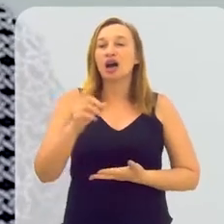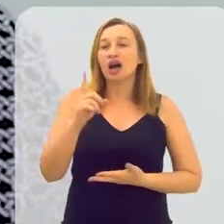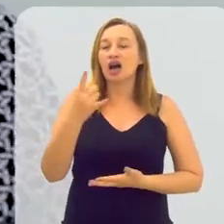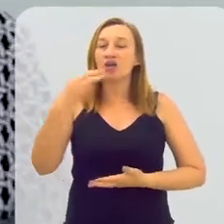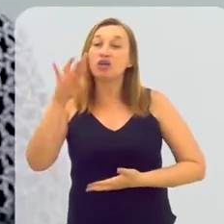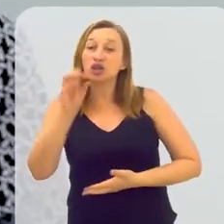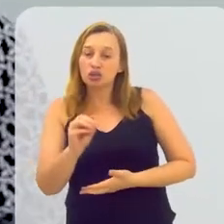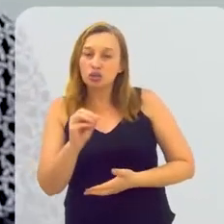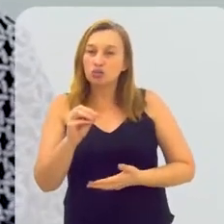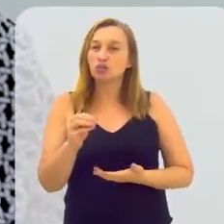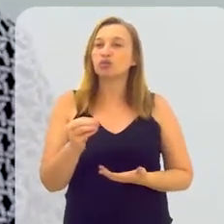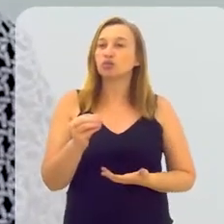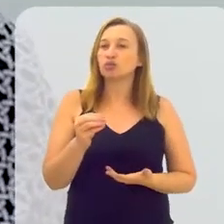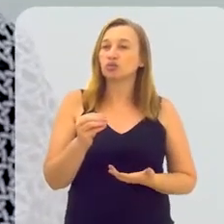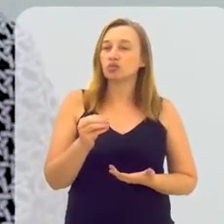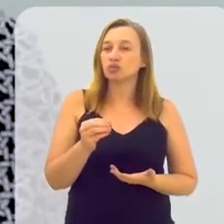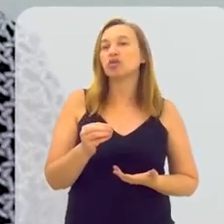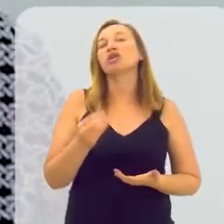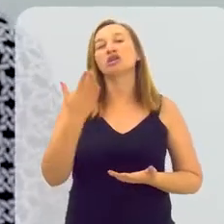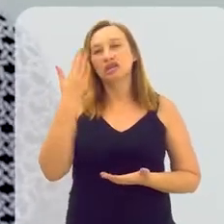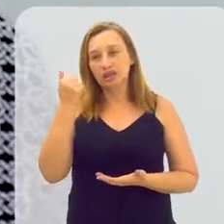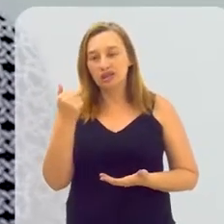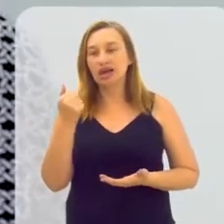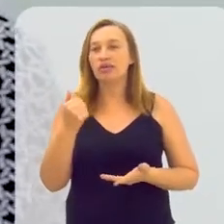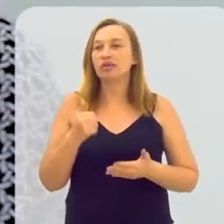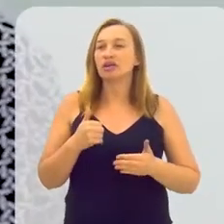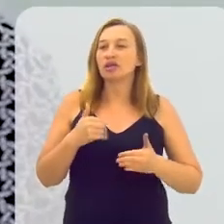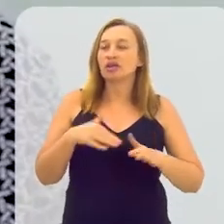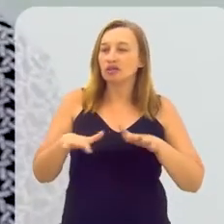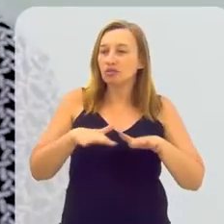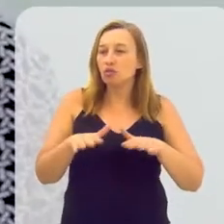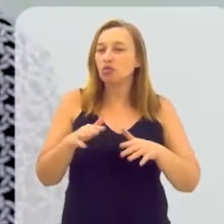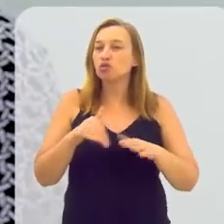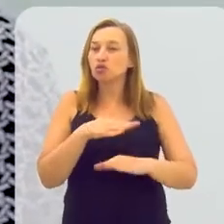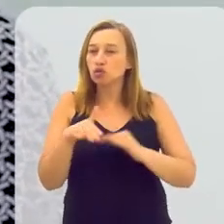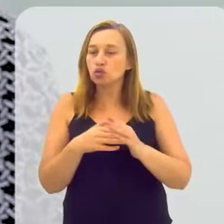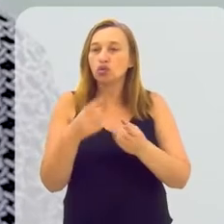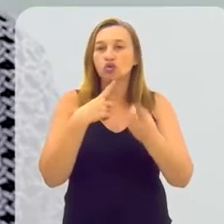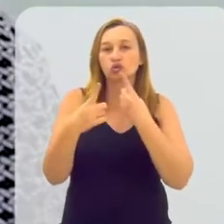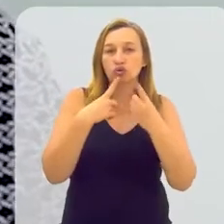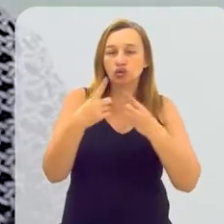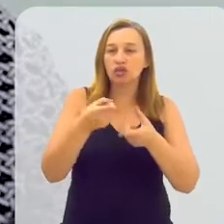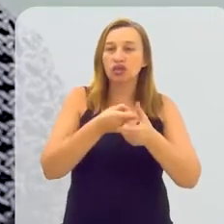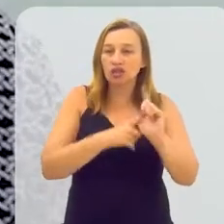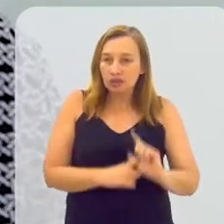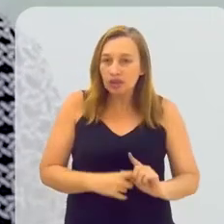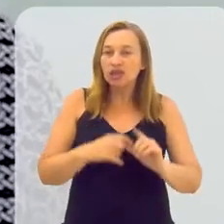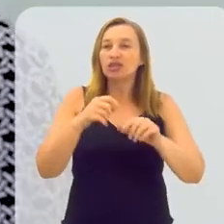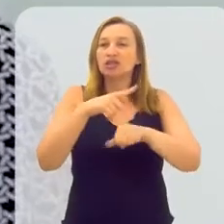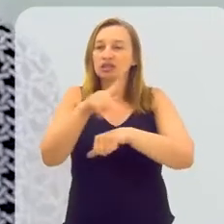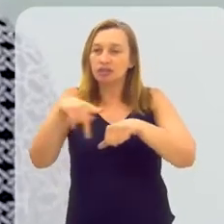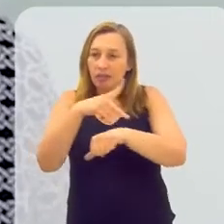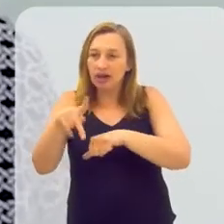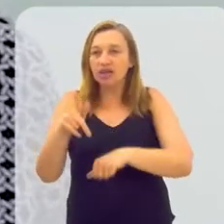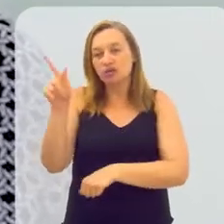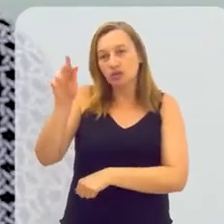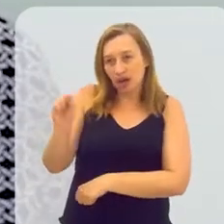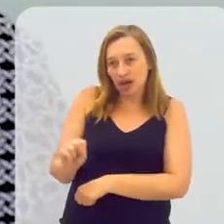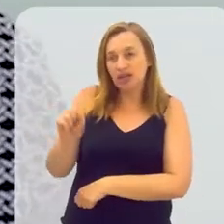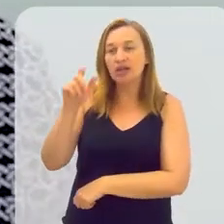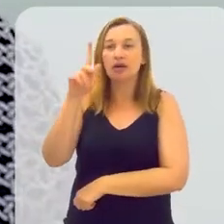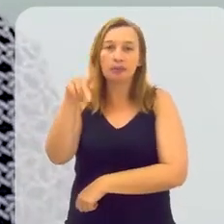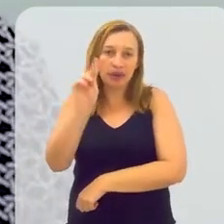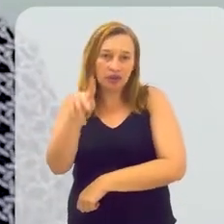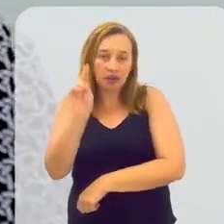questão geopolítica, a gente sabe que a guerra entre Rússia e Ucrânia movimentou toda a discussão a respeito da dependência dos países pelo